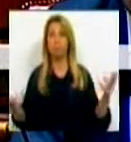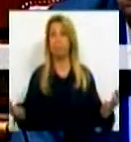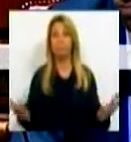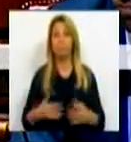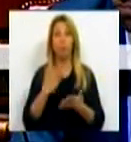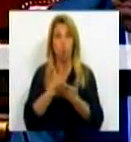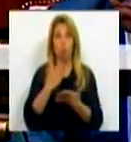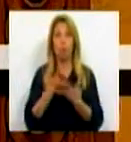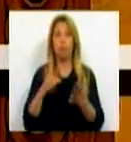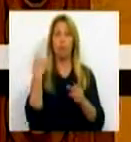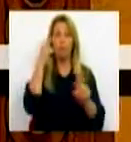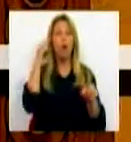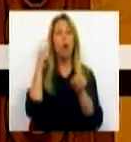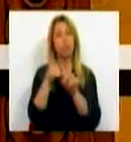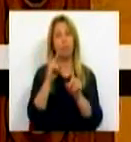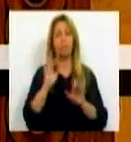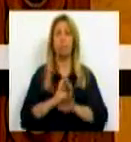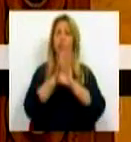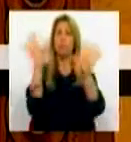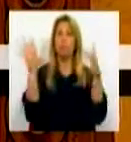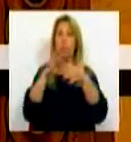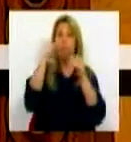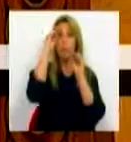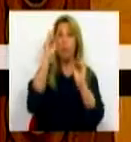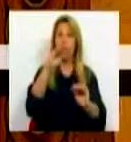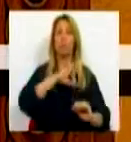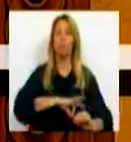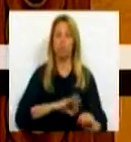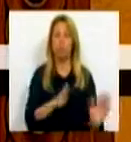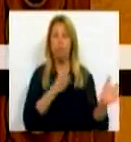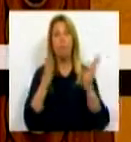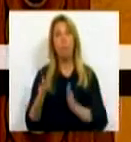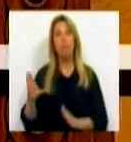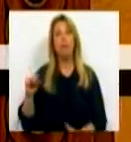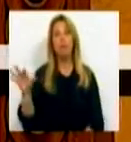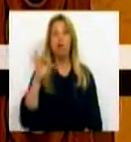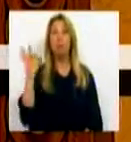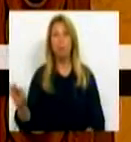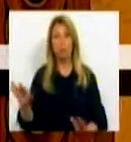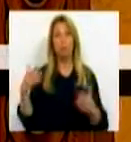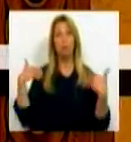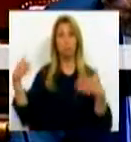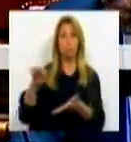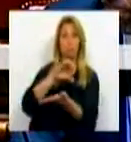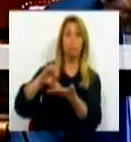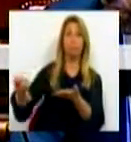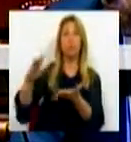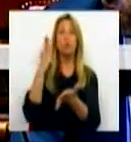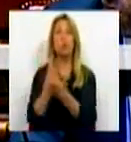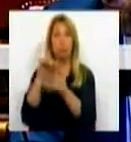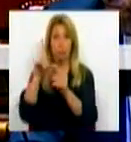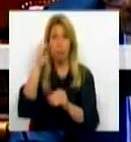são claras relativamente ao ensino profissional. Por um lado, termos 10% de abandono escolar também no ensino